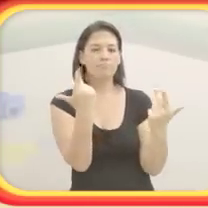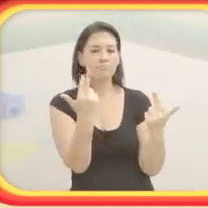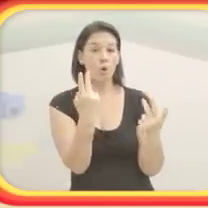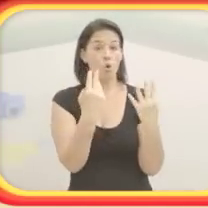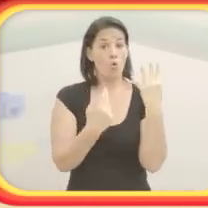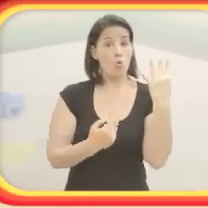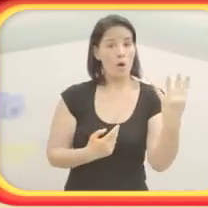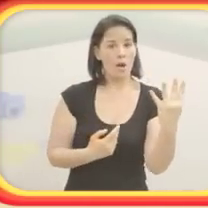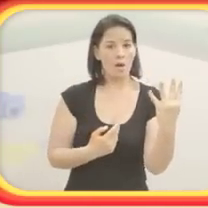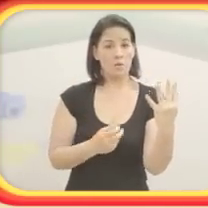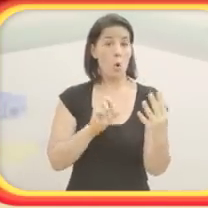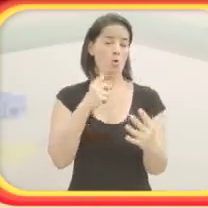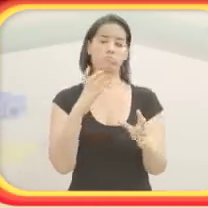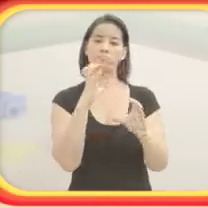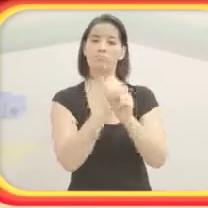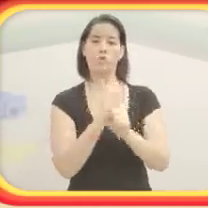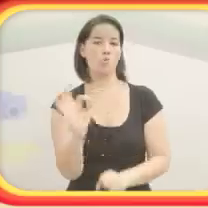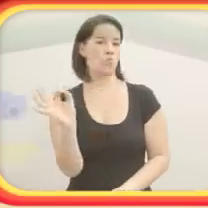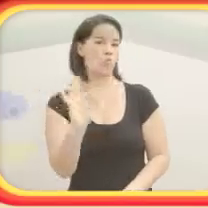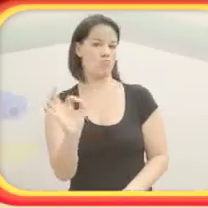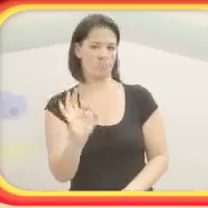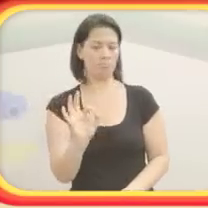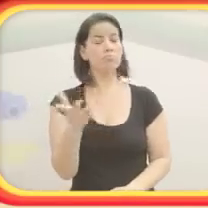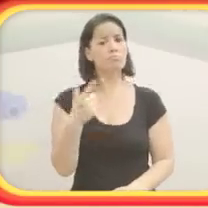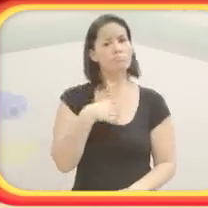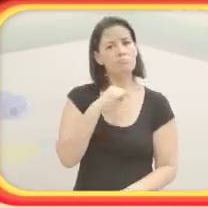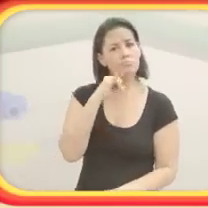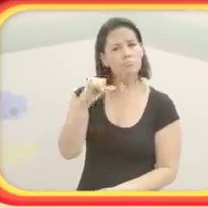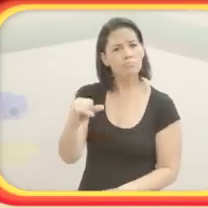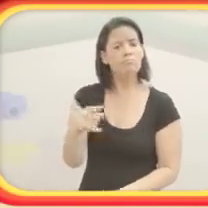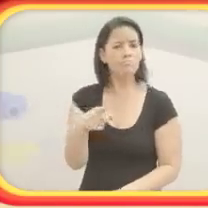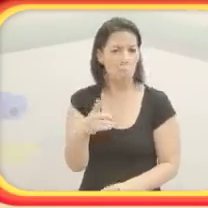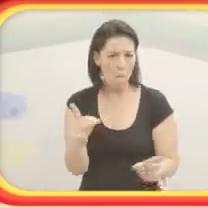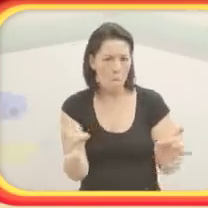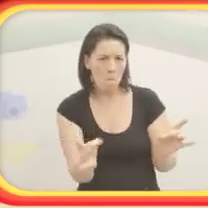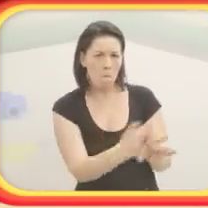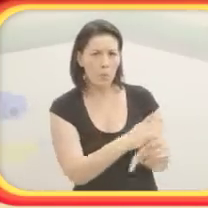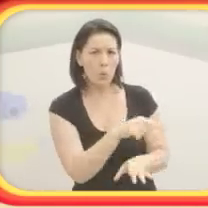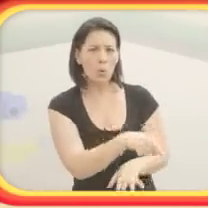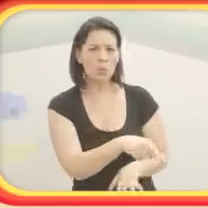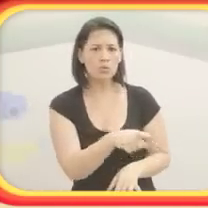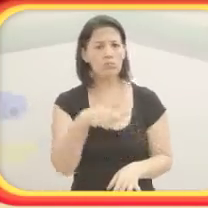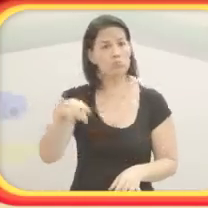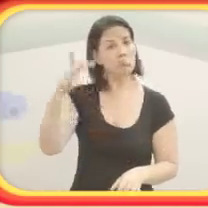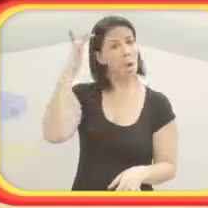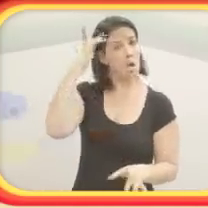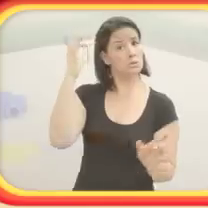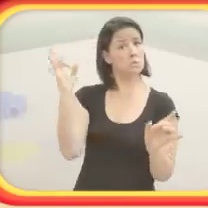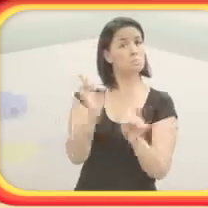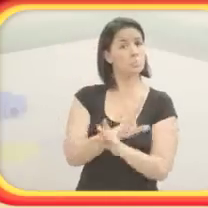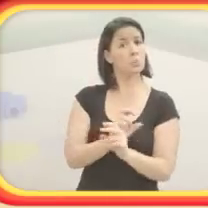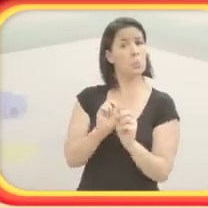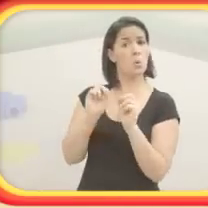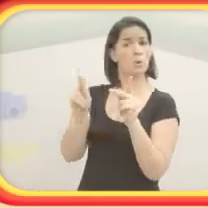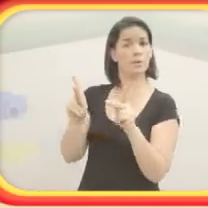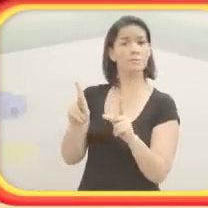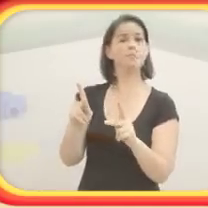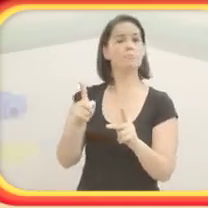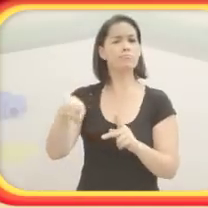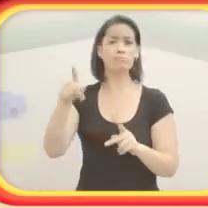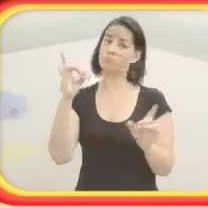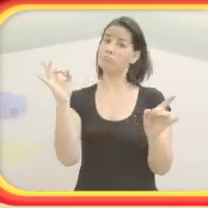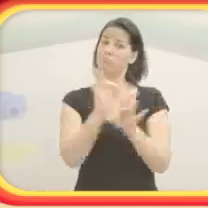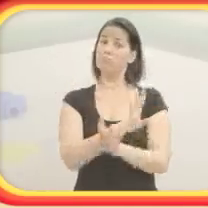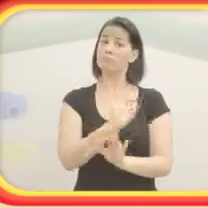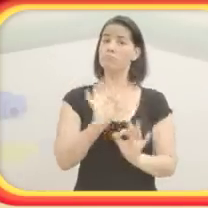fazer uma estrutura parecida com o quadro e sem contagem. Aí falavam, está pronto. Quando eles